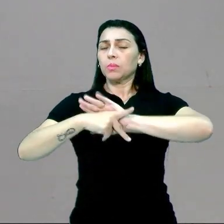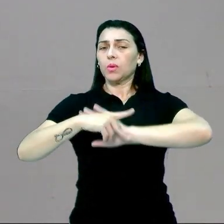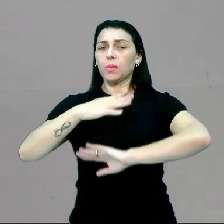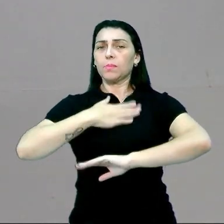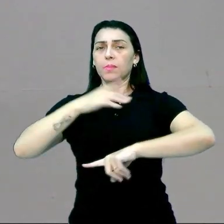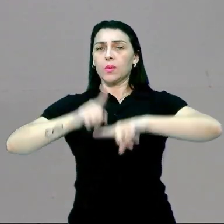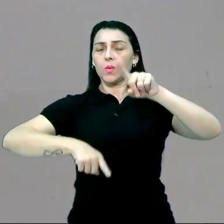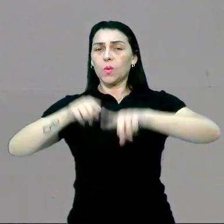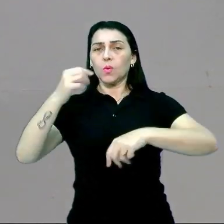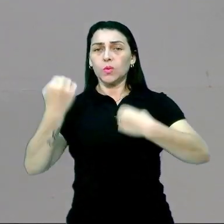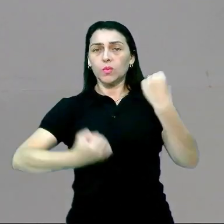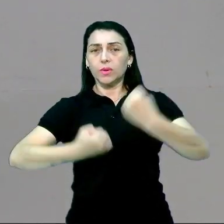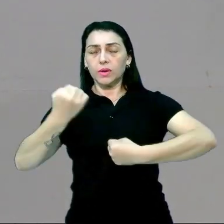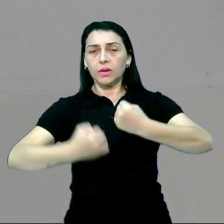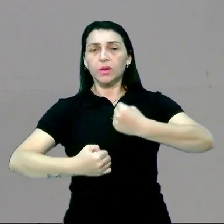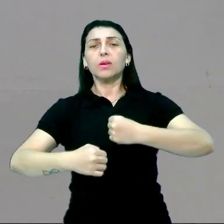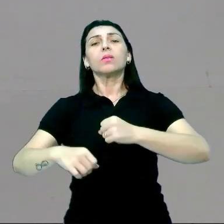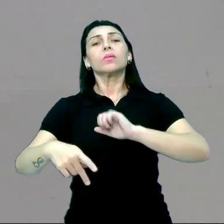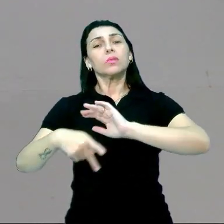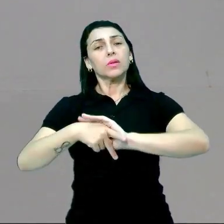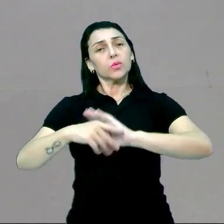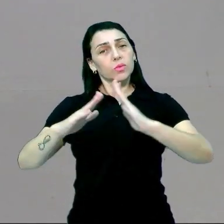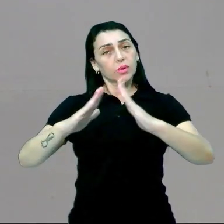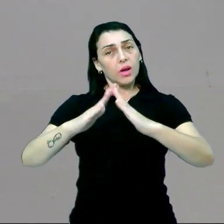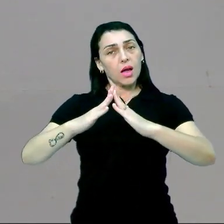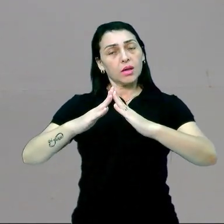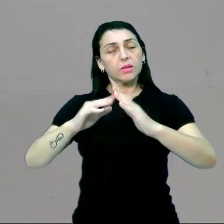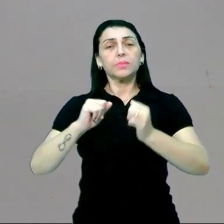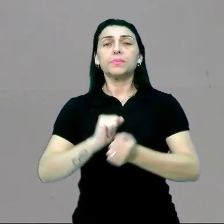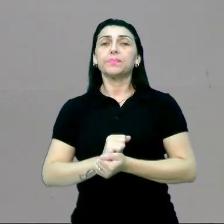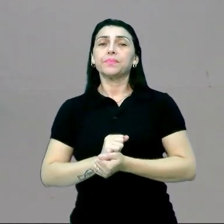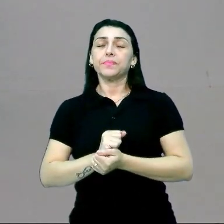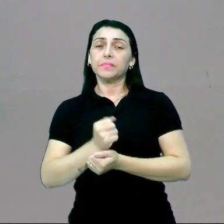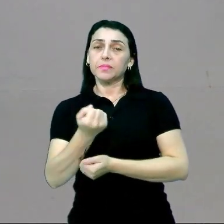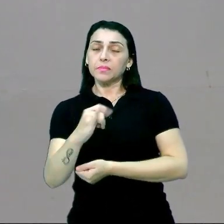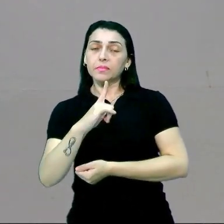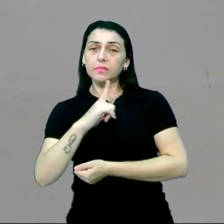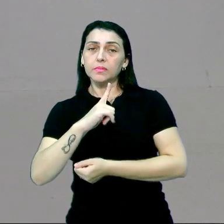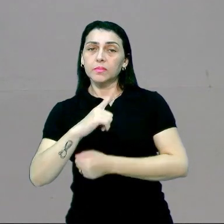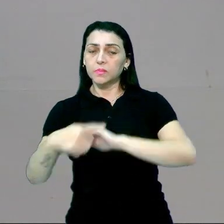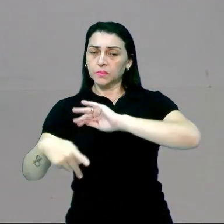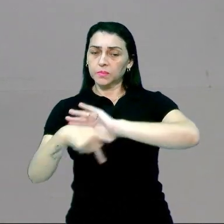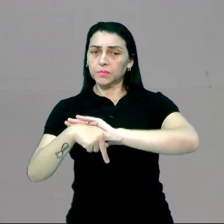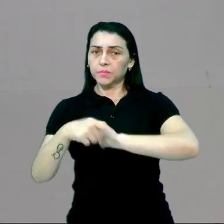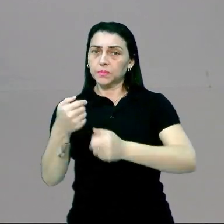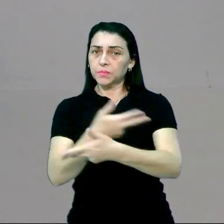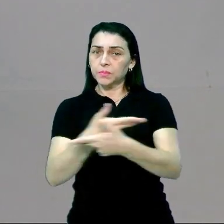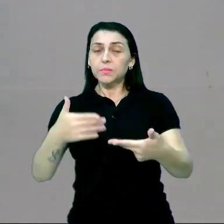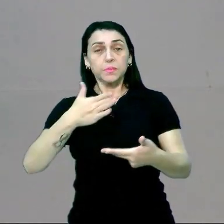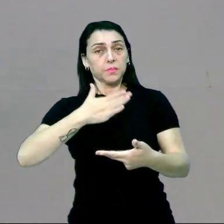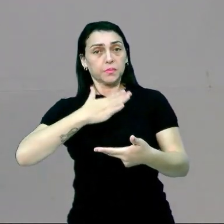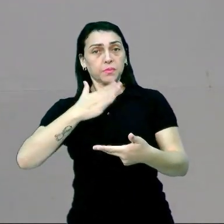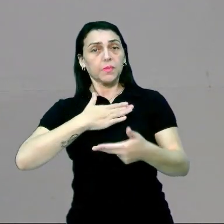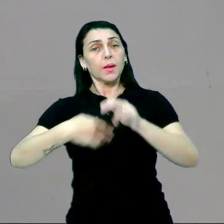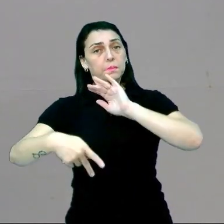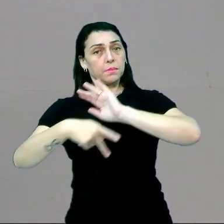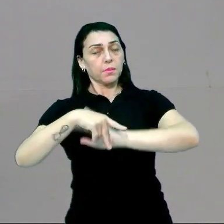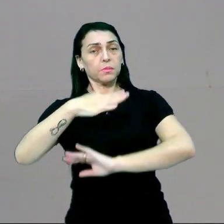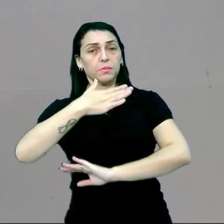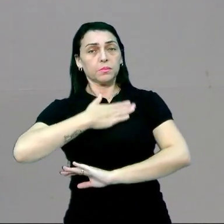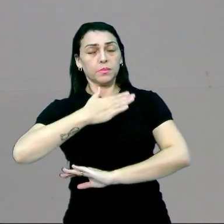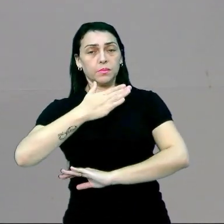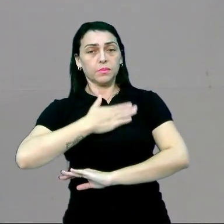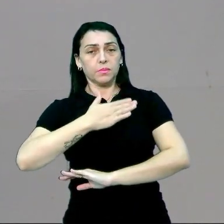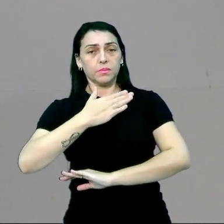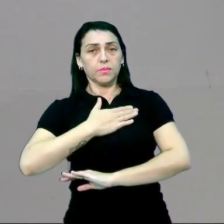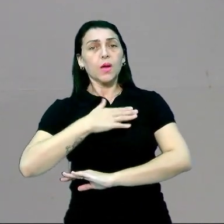posse de um carro, como quem tem a posse de uma casa. Se eu tenho uma posse, aquilo que me pertence